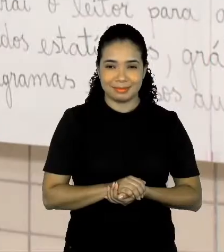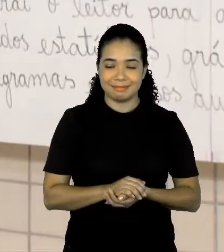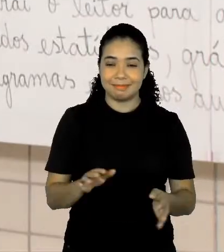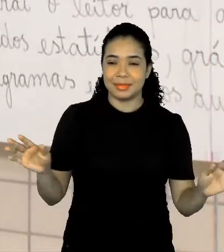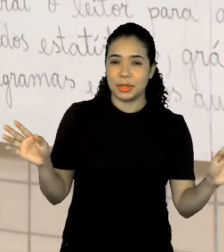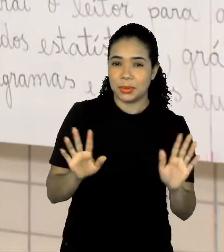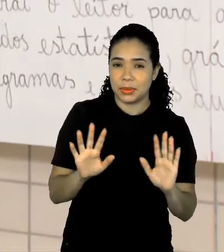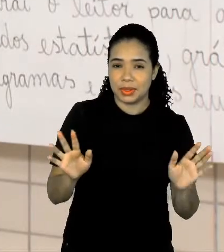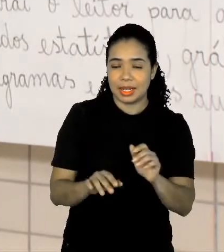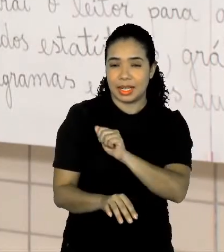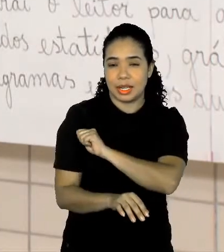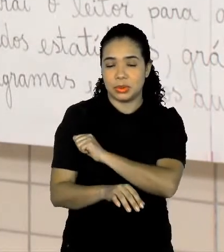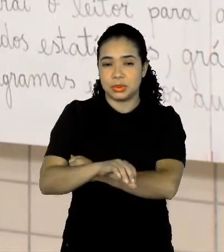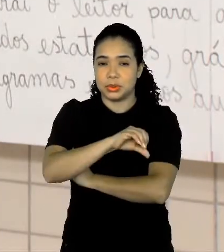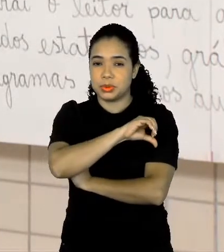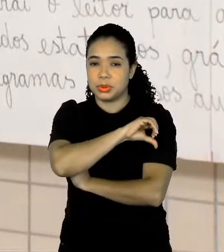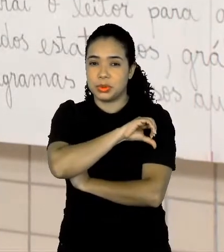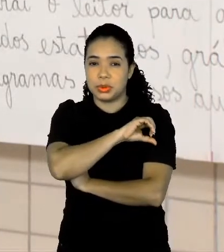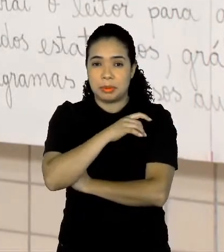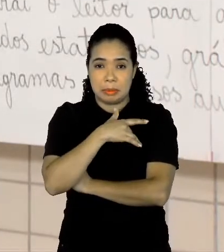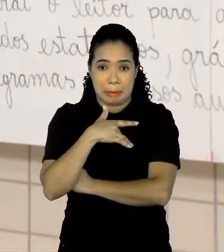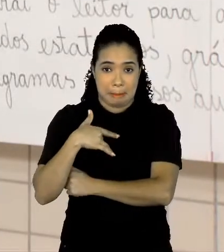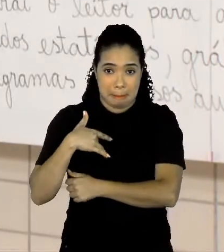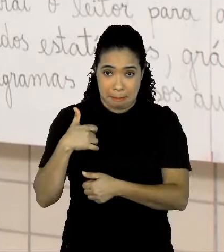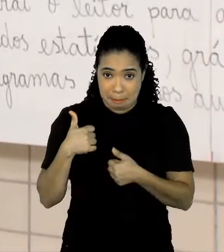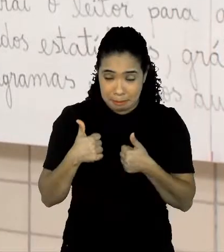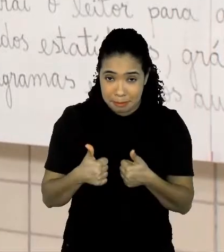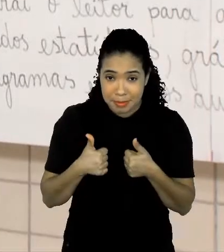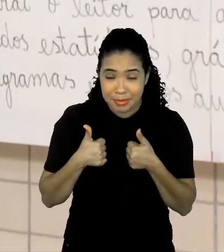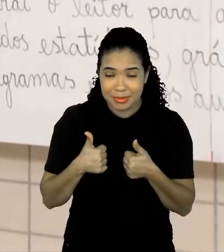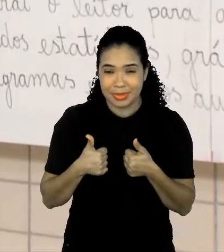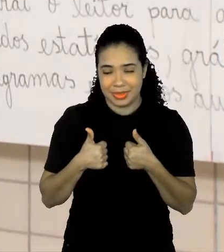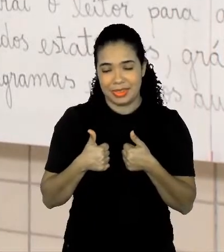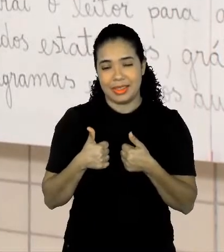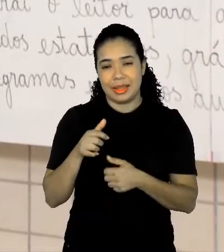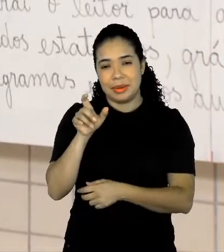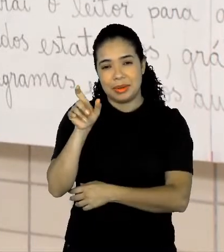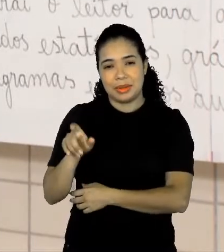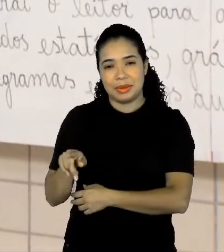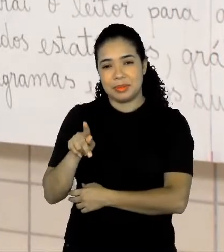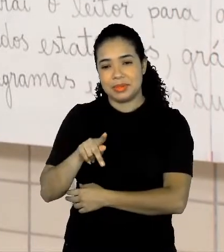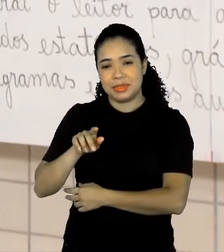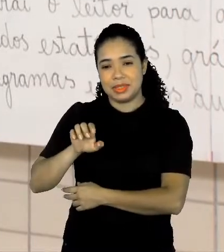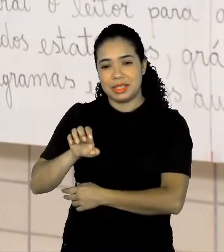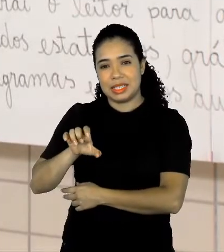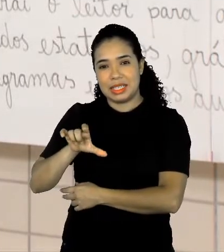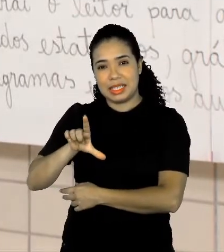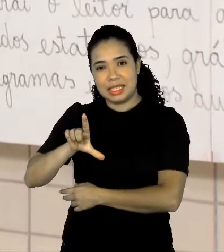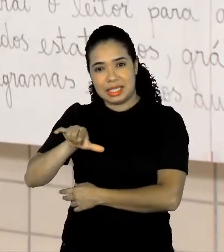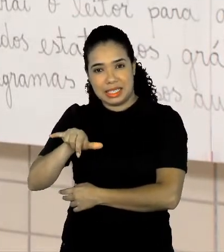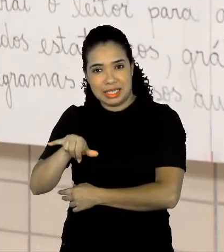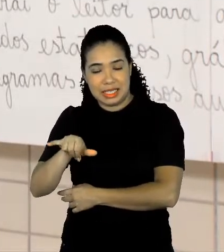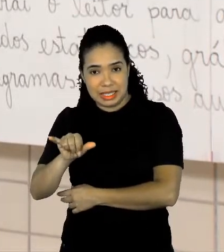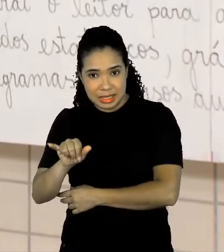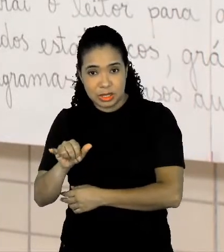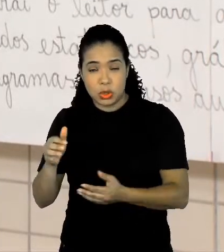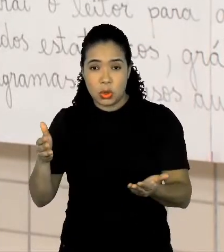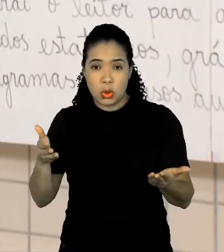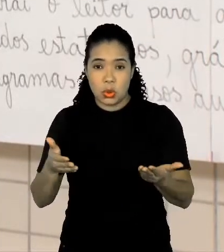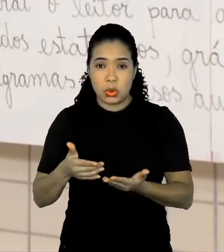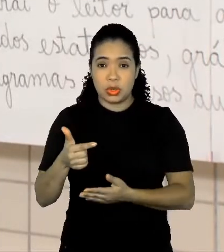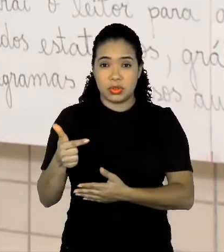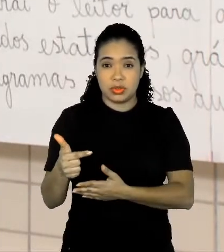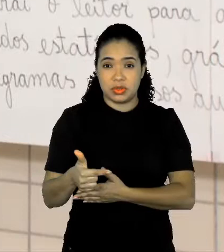Olá estudantes do ano do ano, como vocês estão? Tudo bem? Aqui é a professora Lida Paixão e hoje é a nossa